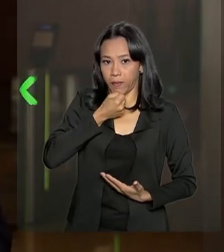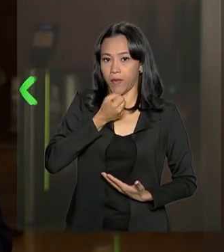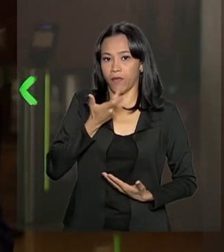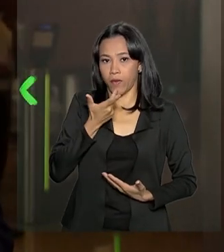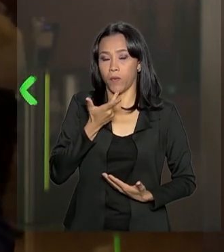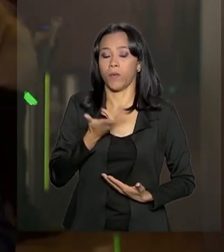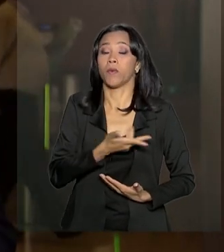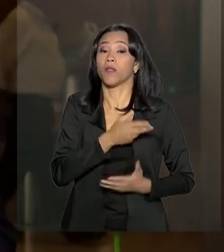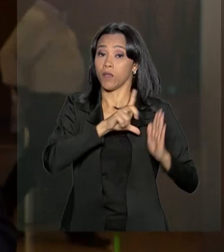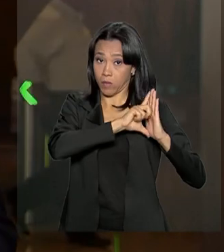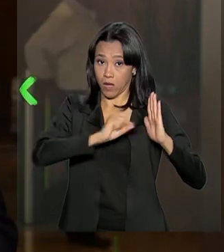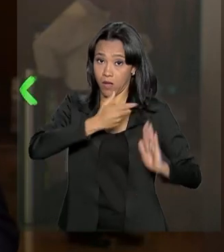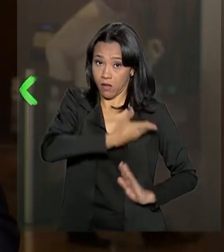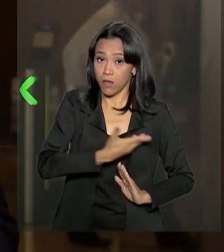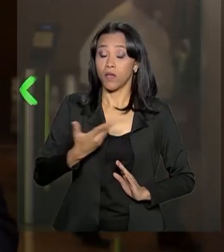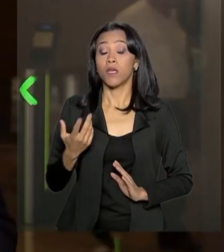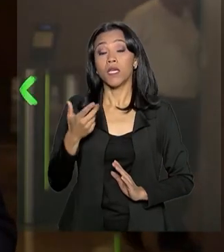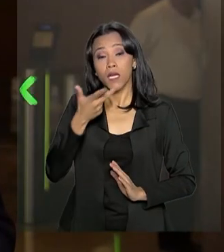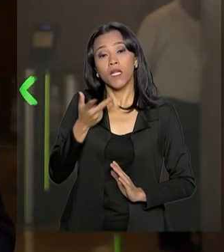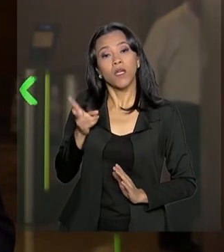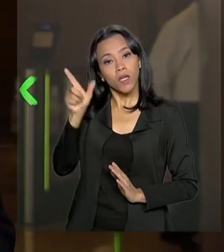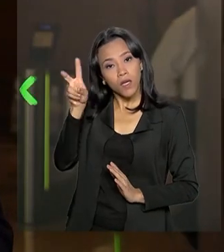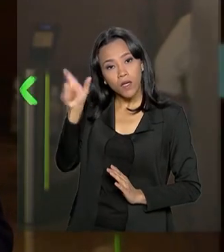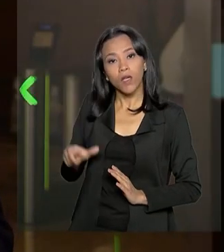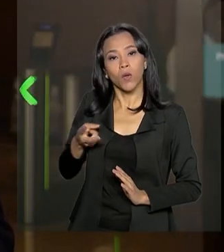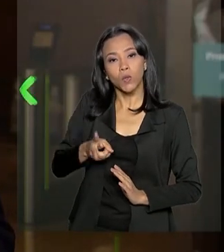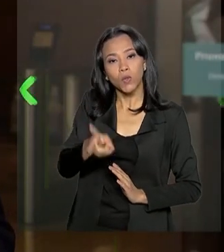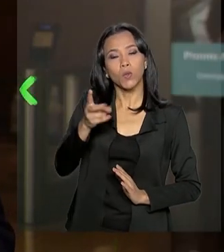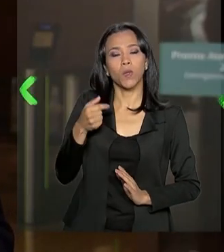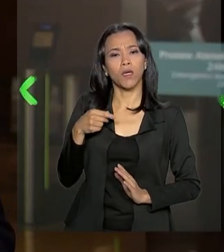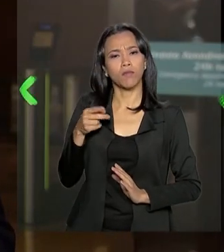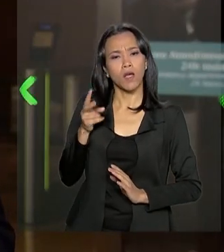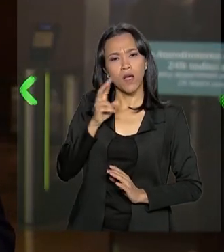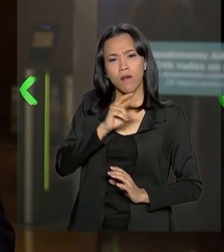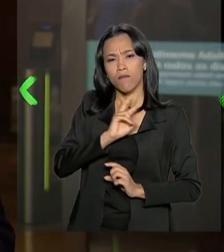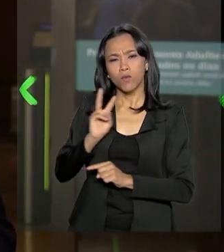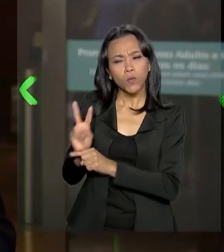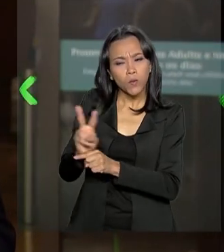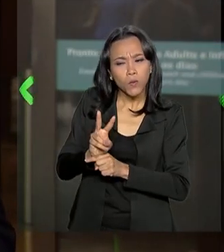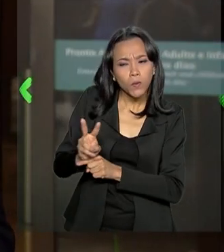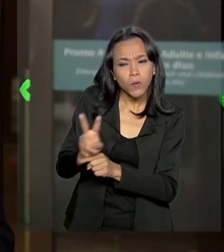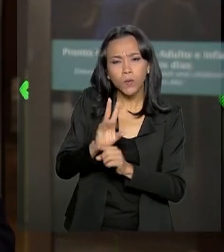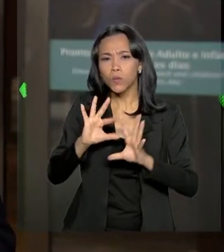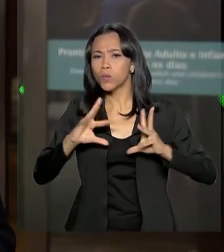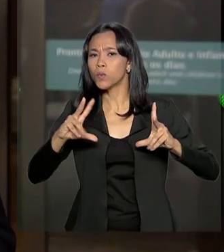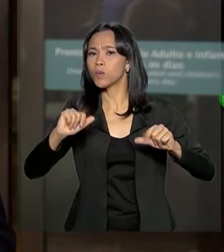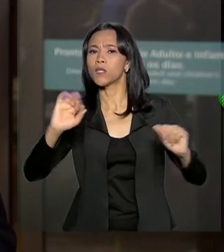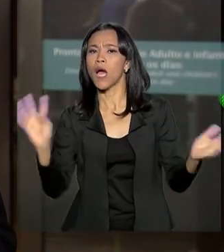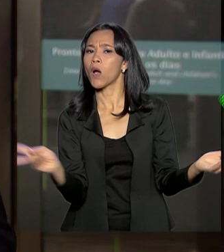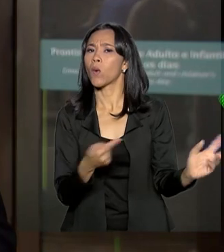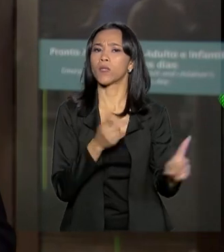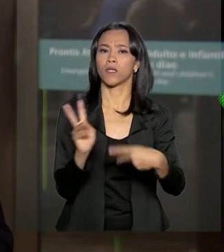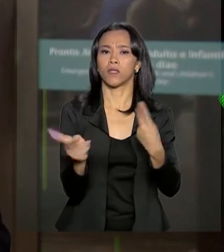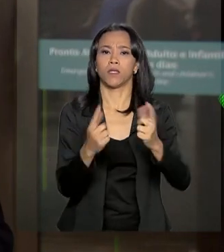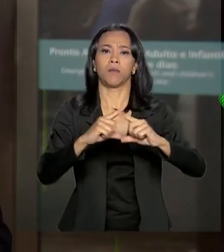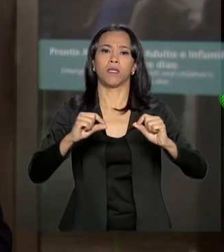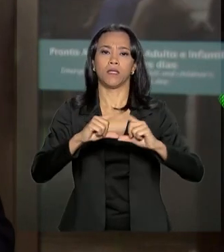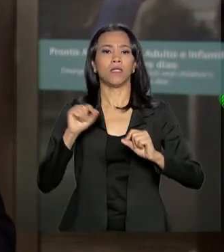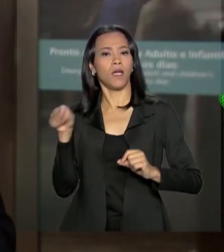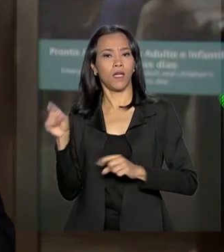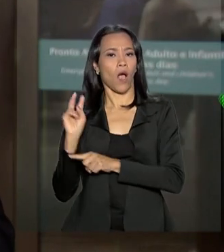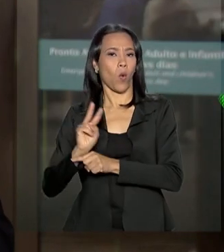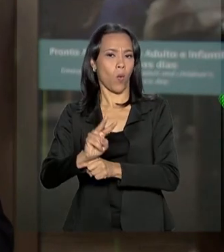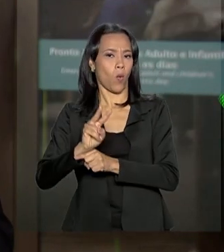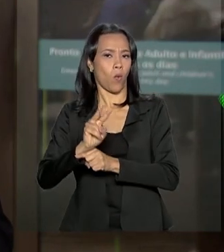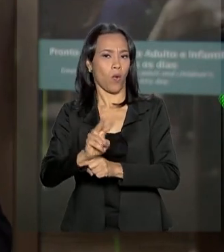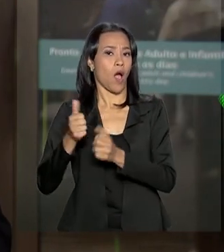presidente, apesar da sua condição clínica, continua acompanhando todos os trabalhos de Brasília, que estão sendo desenvolvidos